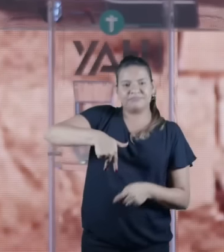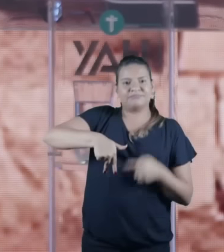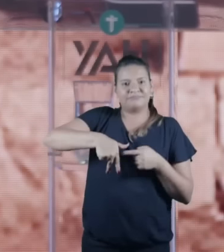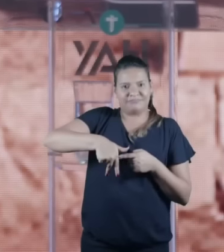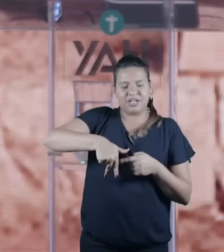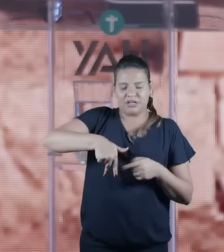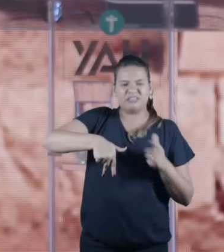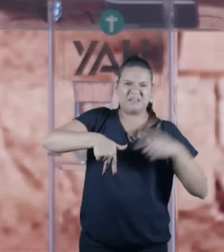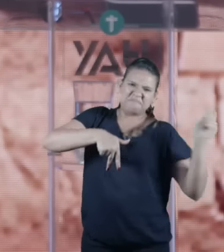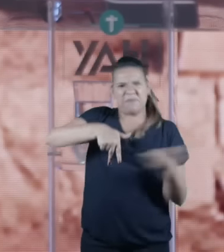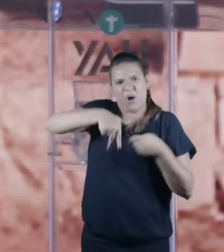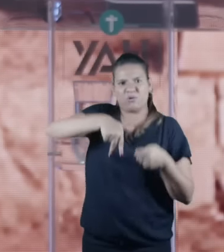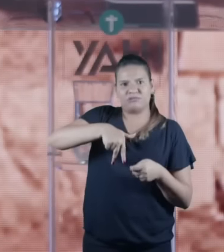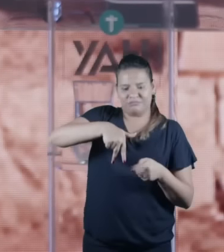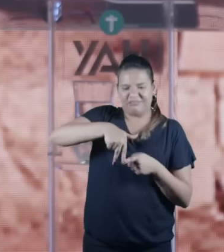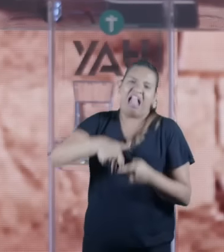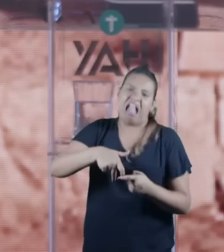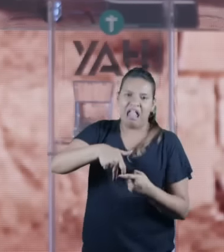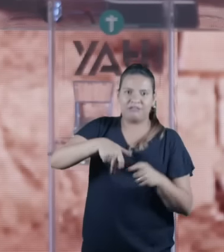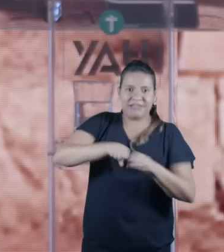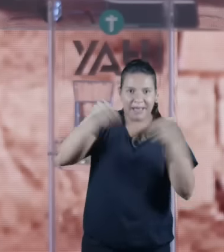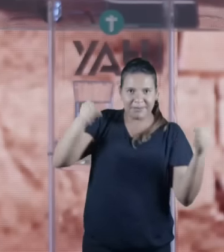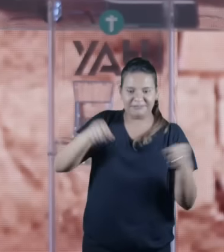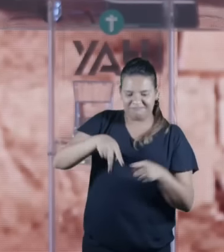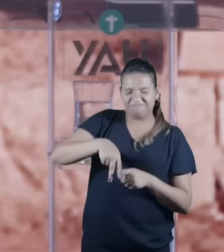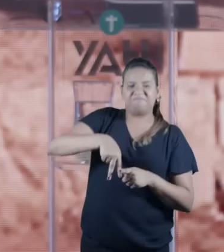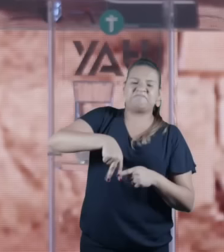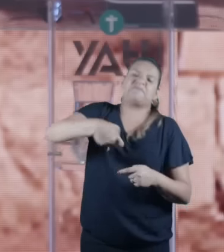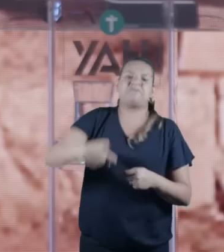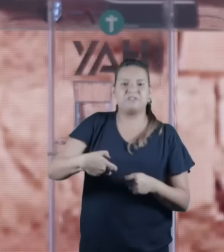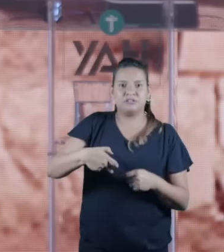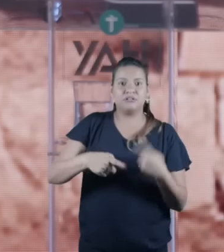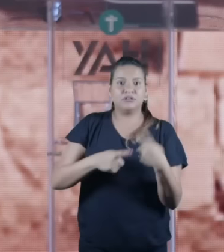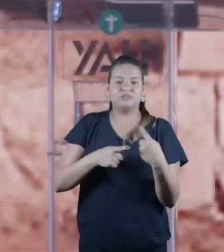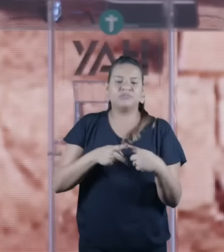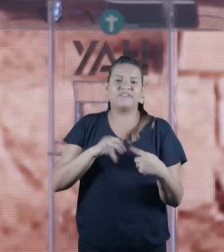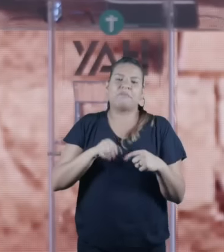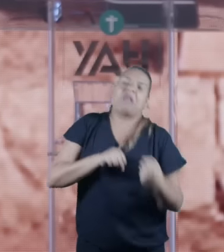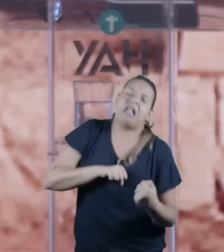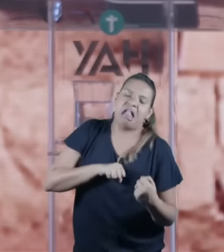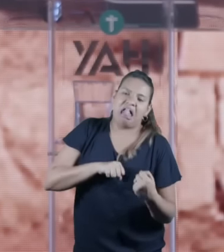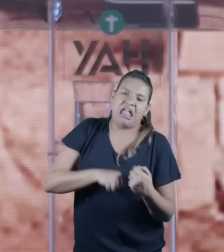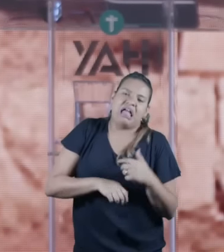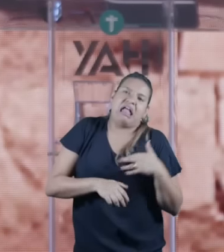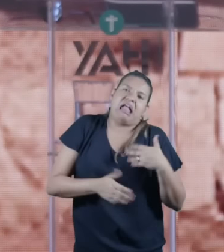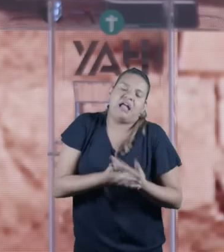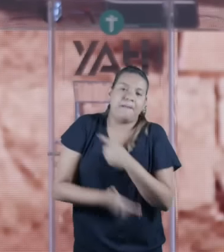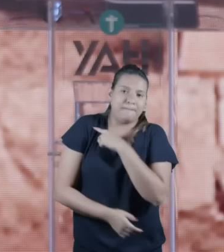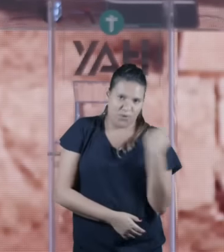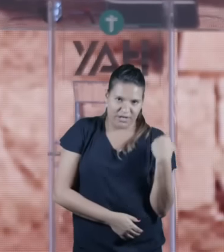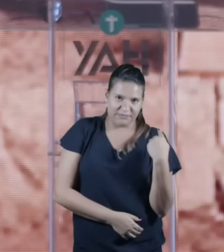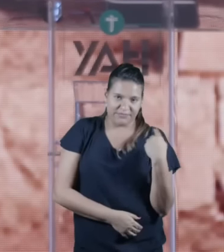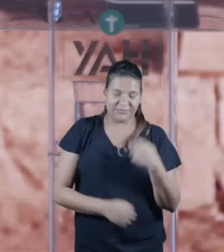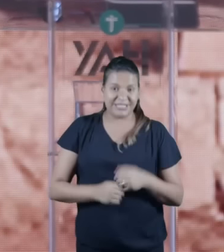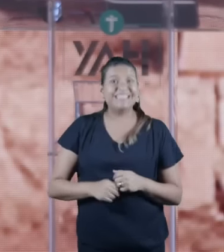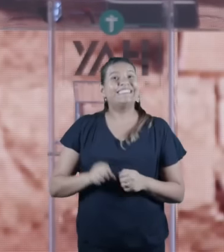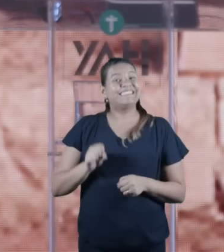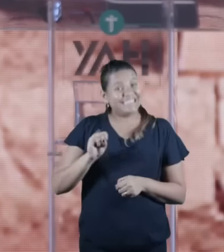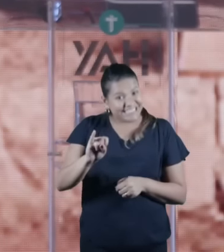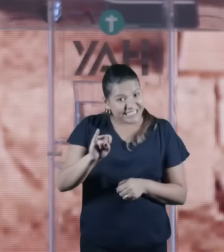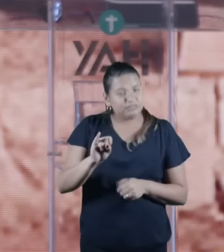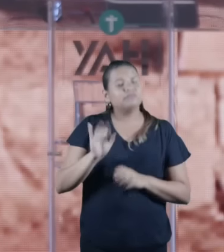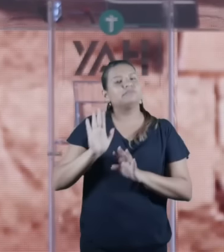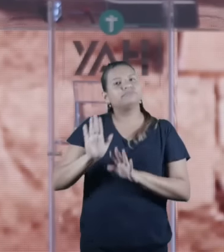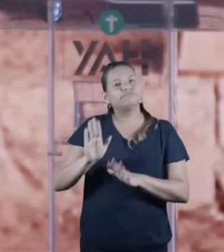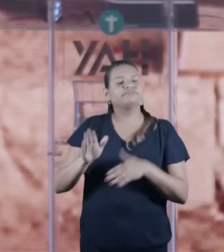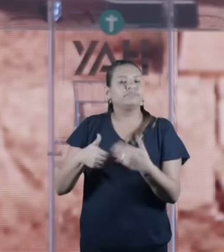pessoas tinham que ser sepultadas na sexta-feira antes do pôr do sol porque se não fossem o corpo teria que ficar do lado de fora até o domingo até o domingo de